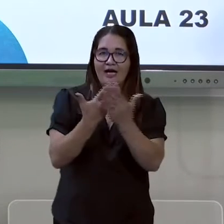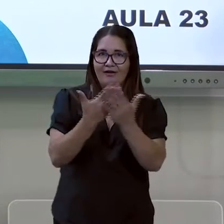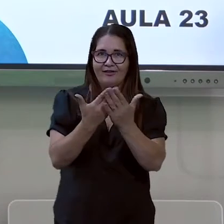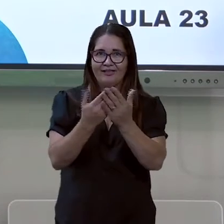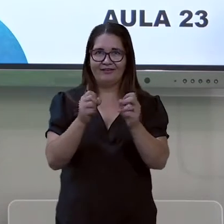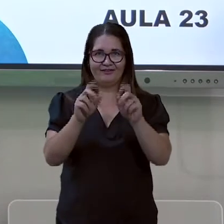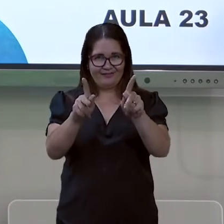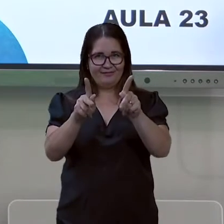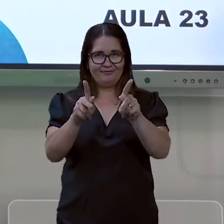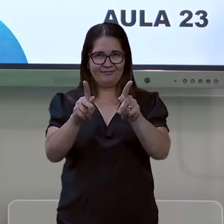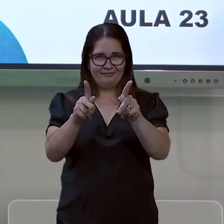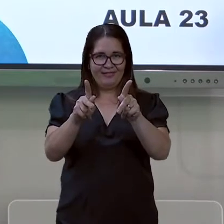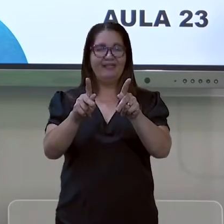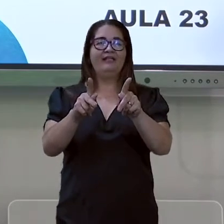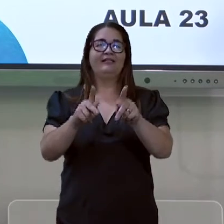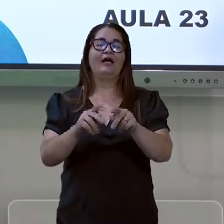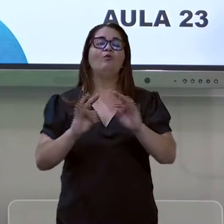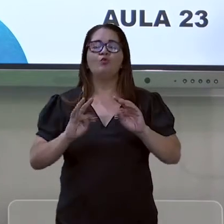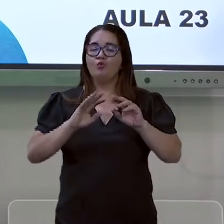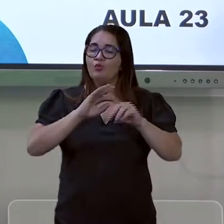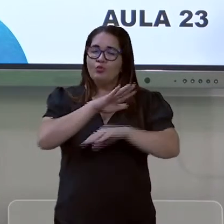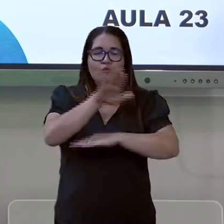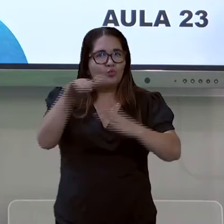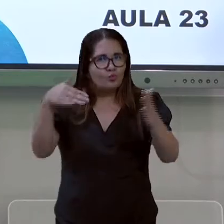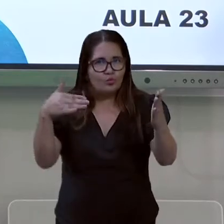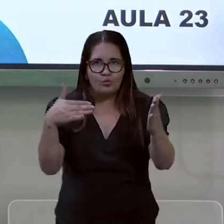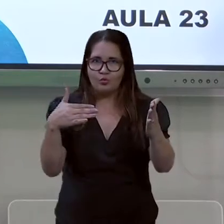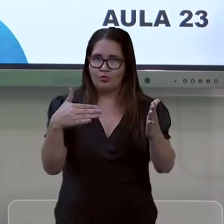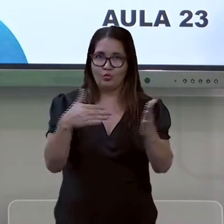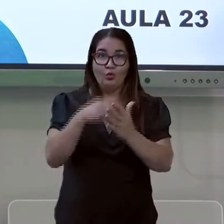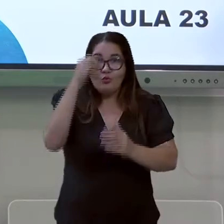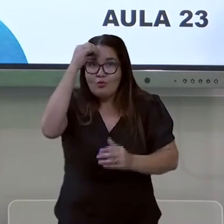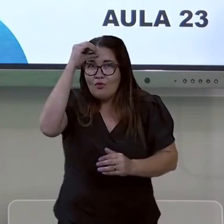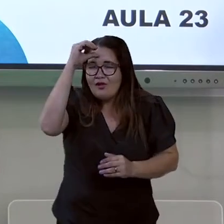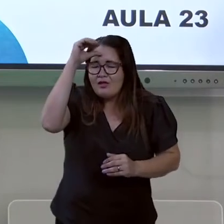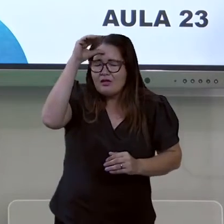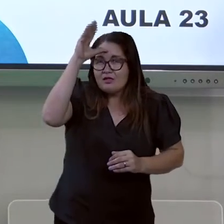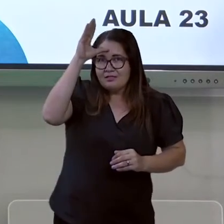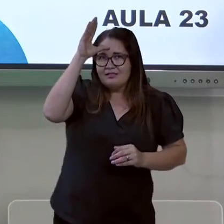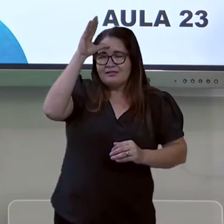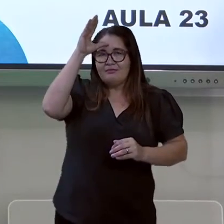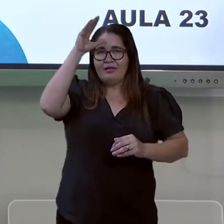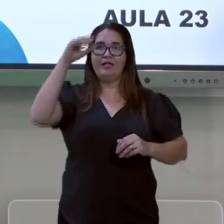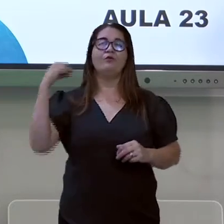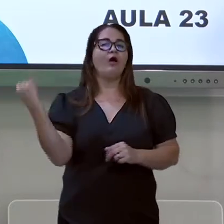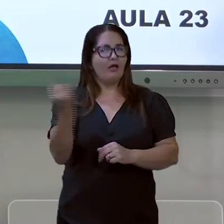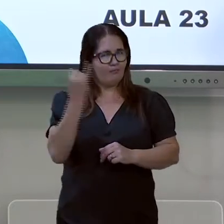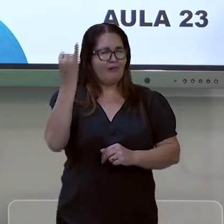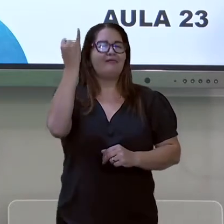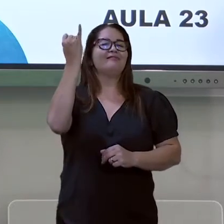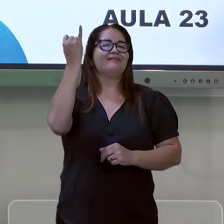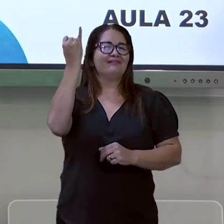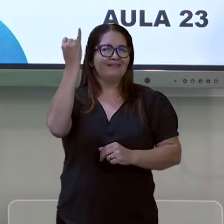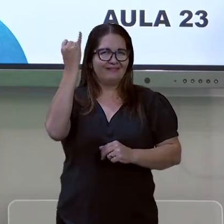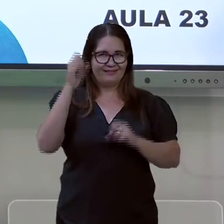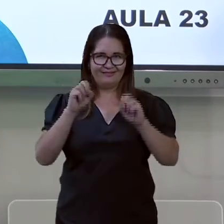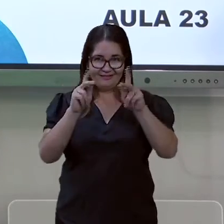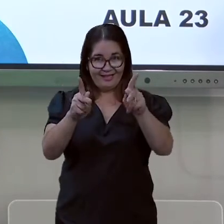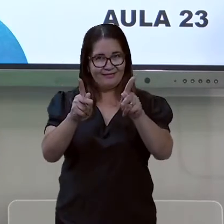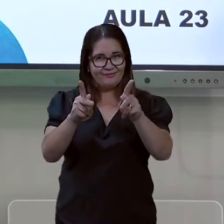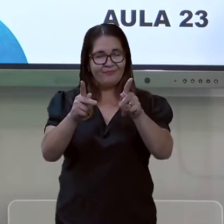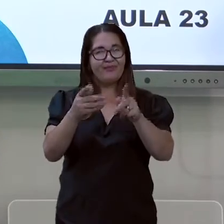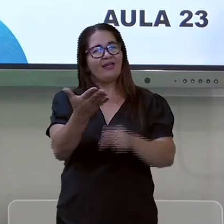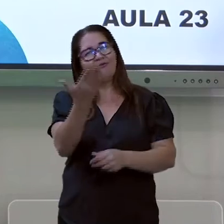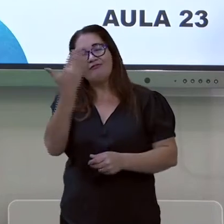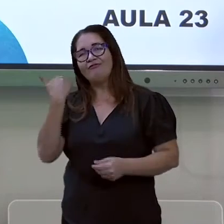pessoal? Porque todo ensino é válido, todo aprendizado é necessário. Vamos dar início